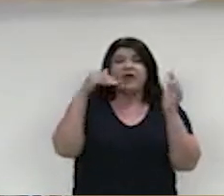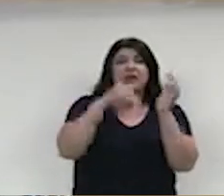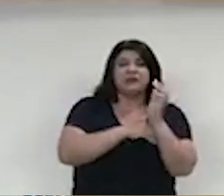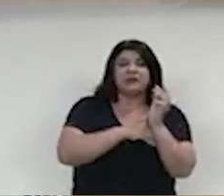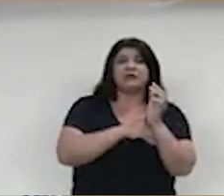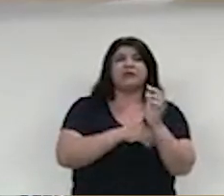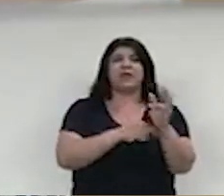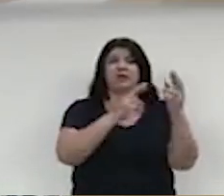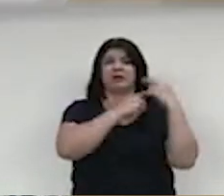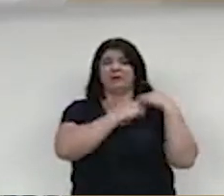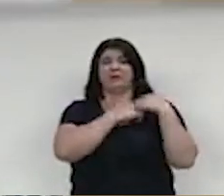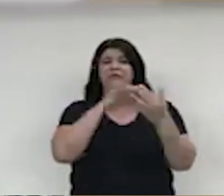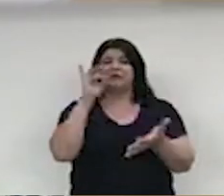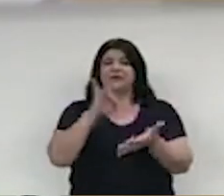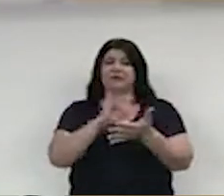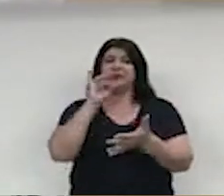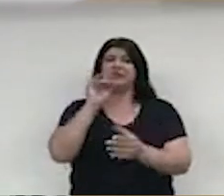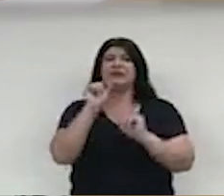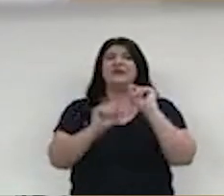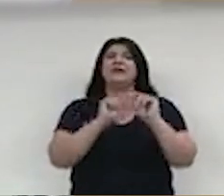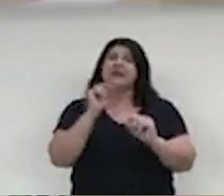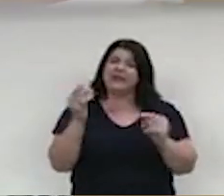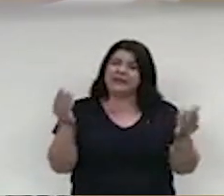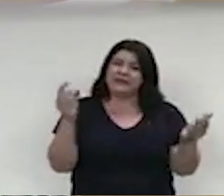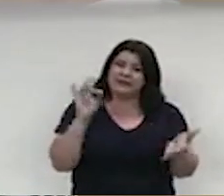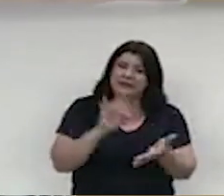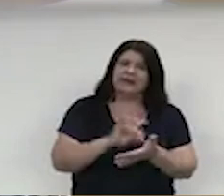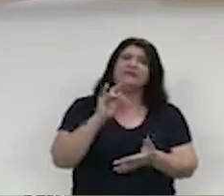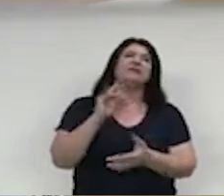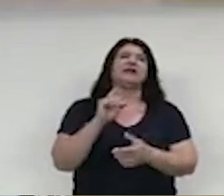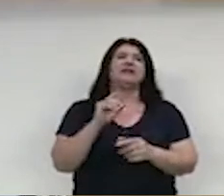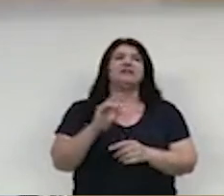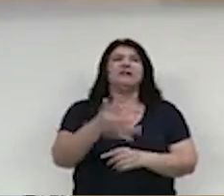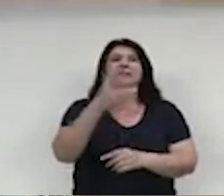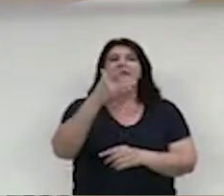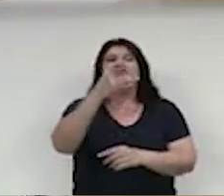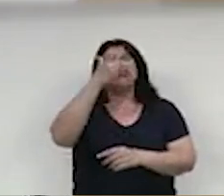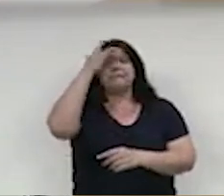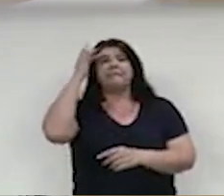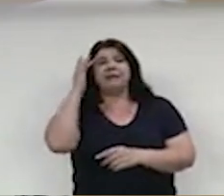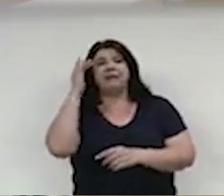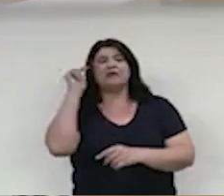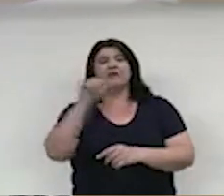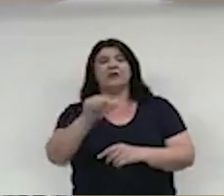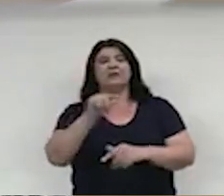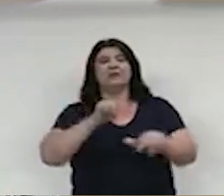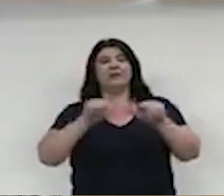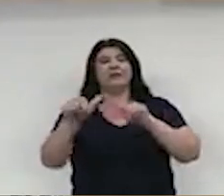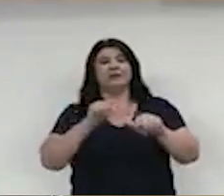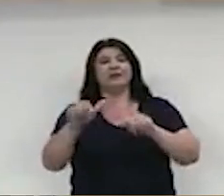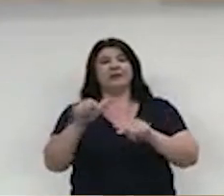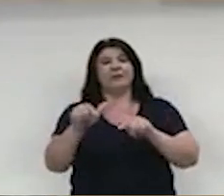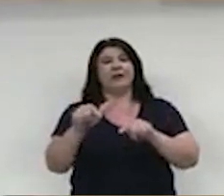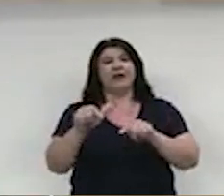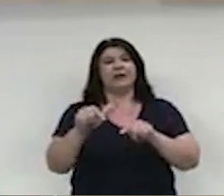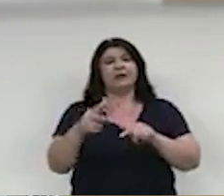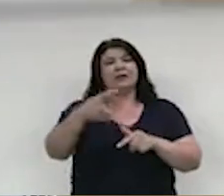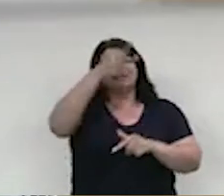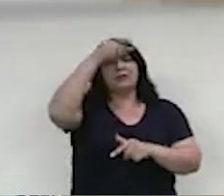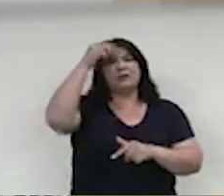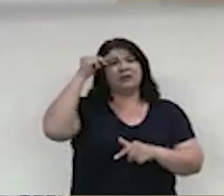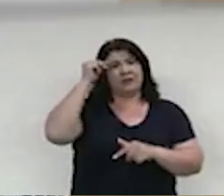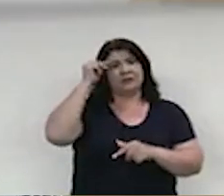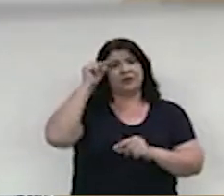apareceriam tempos depois na pessoa de parentes de agentes públicos. Caso semelhante ocorreu com o ex-prefeito de Cajati, em São